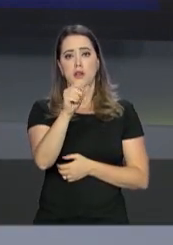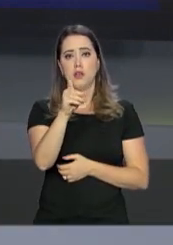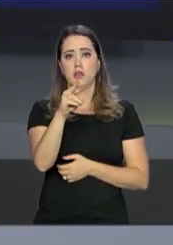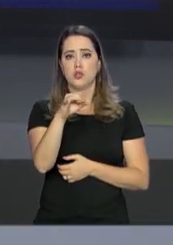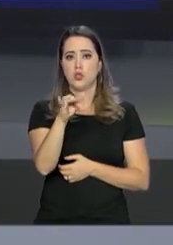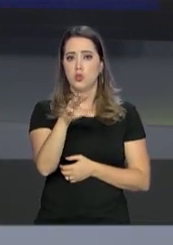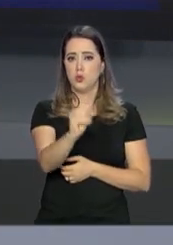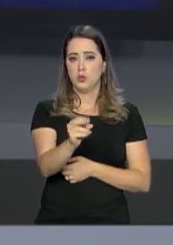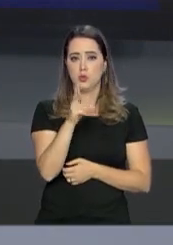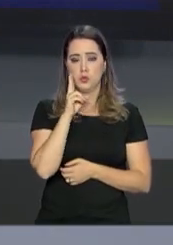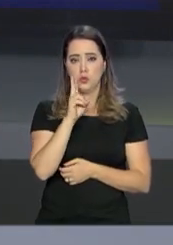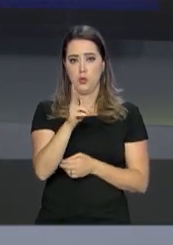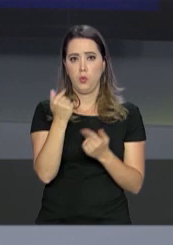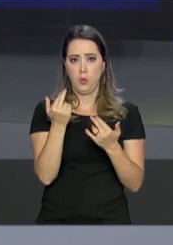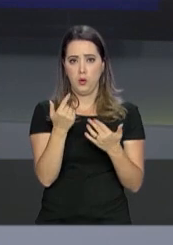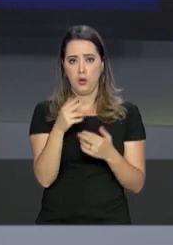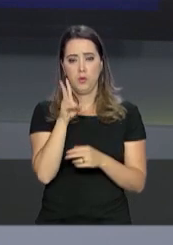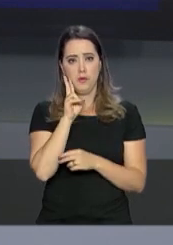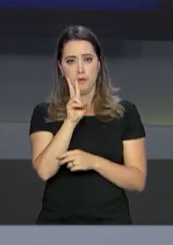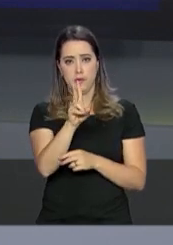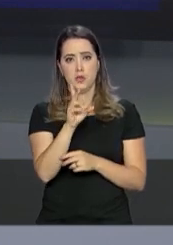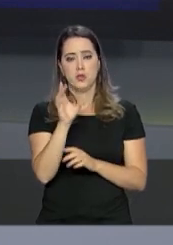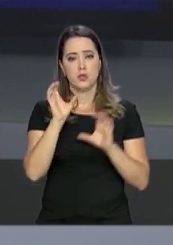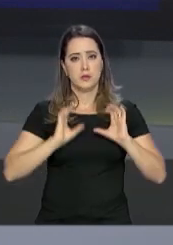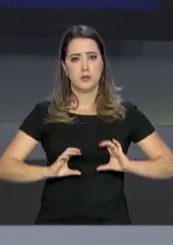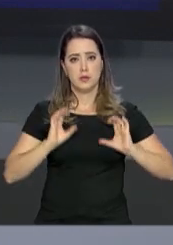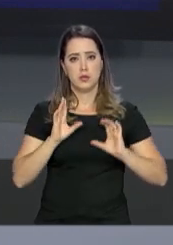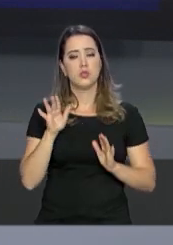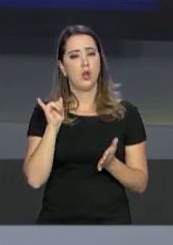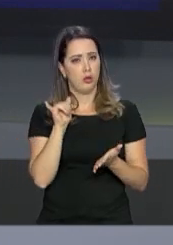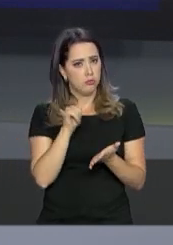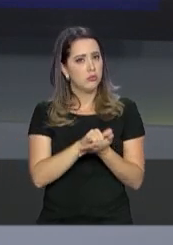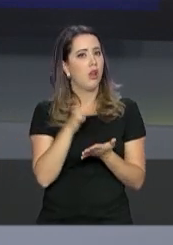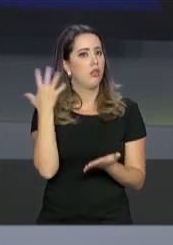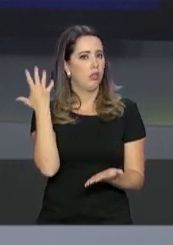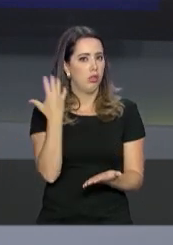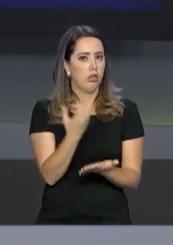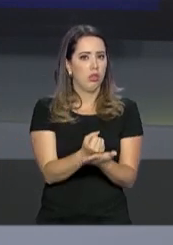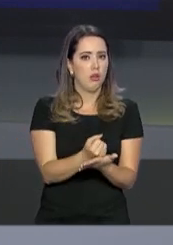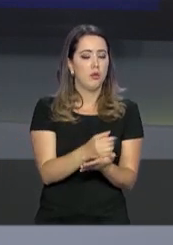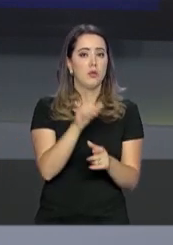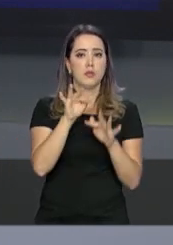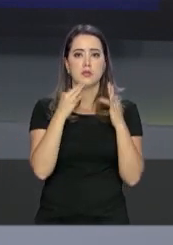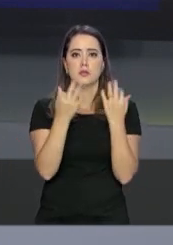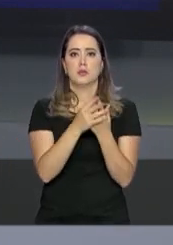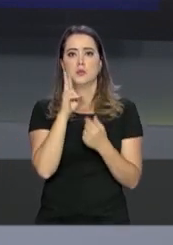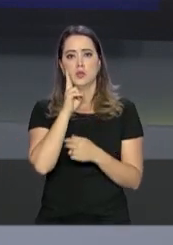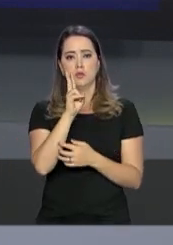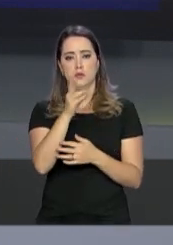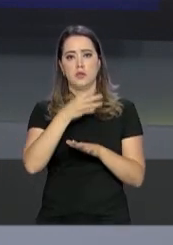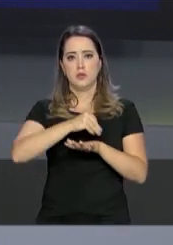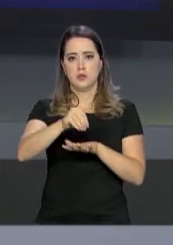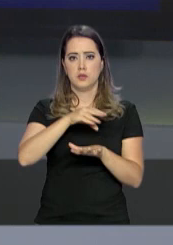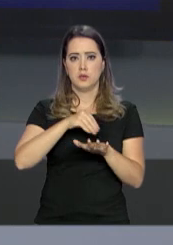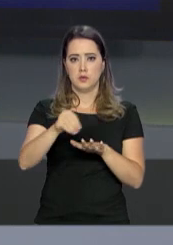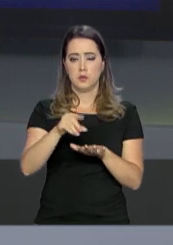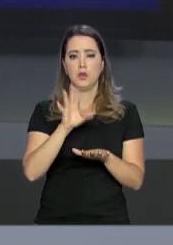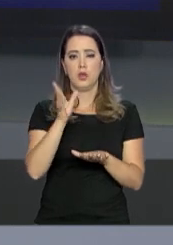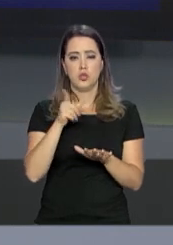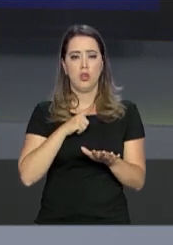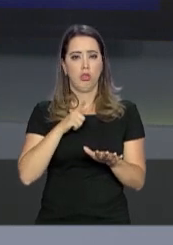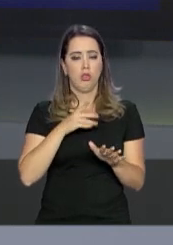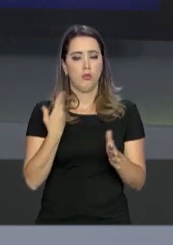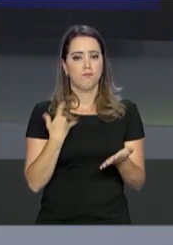site Consulta Cidadão. A novidade já está disponível para download e permite que as famílias acessem informações registradas no